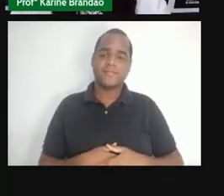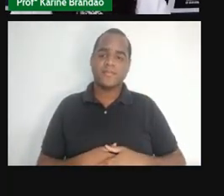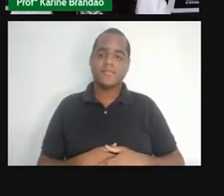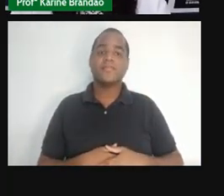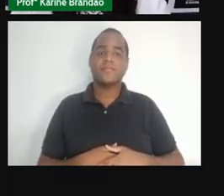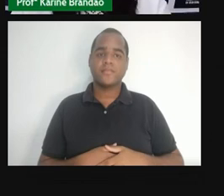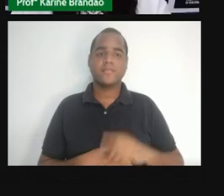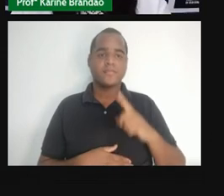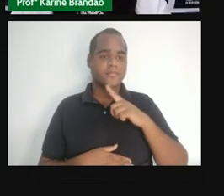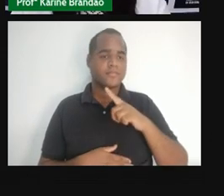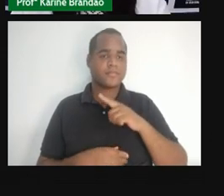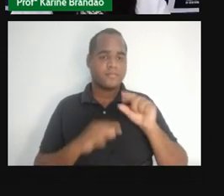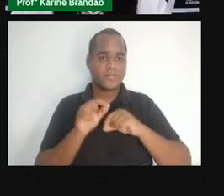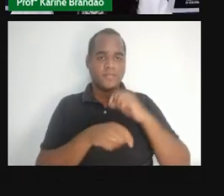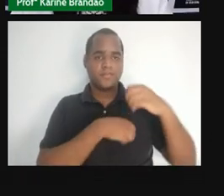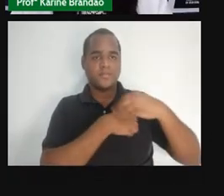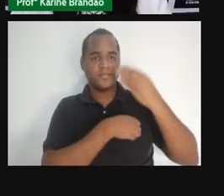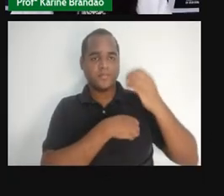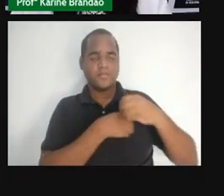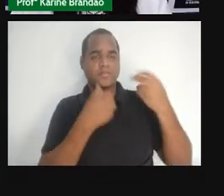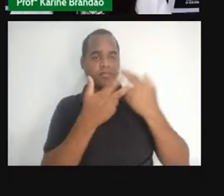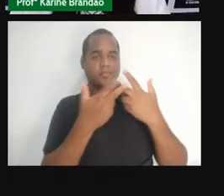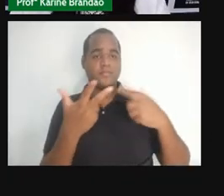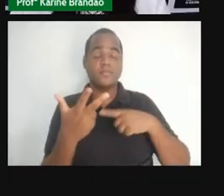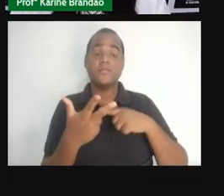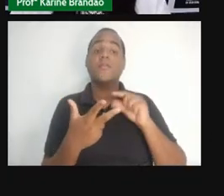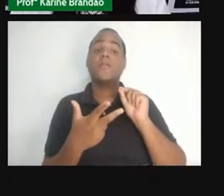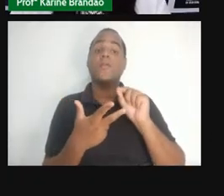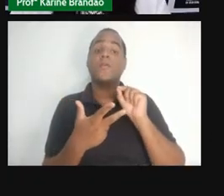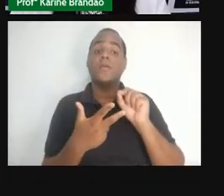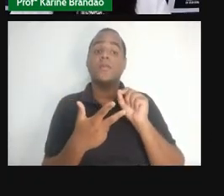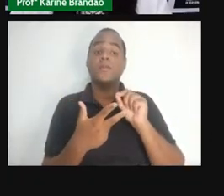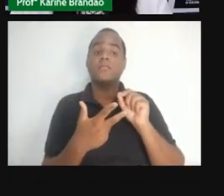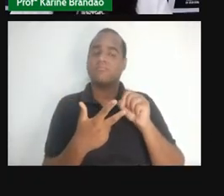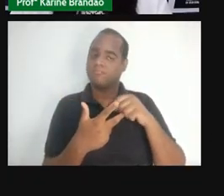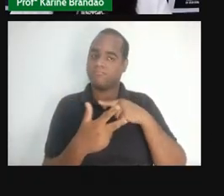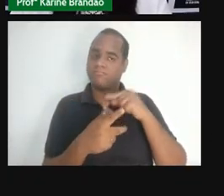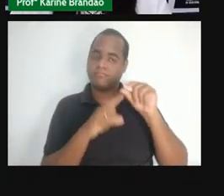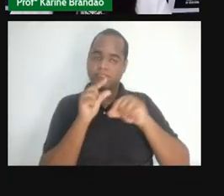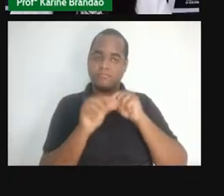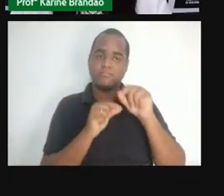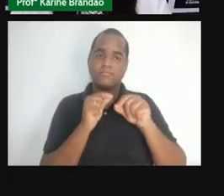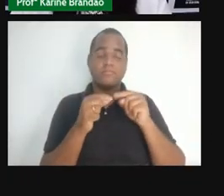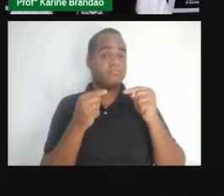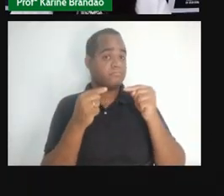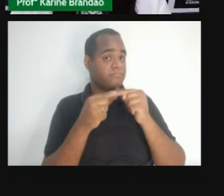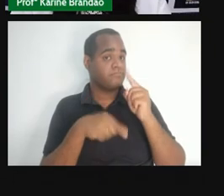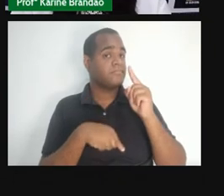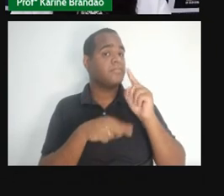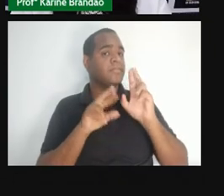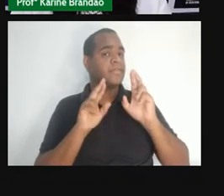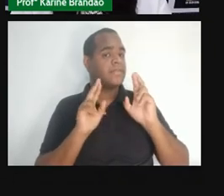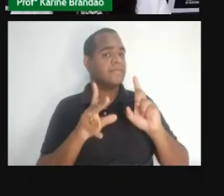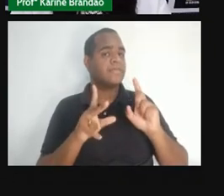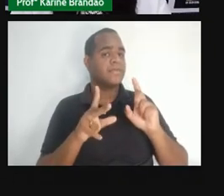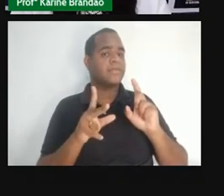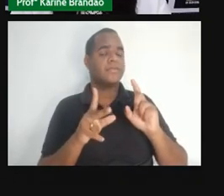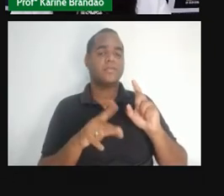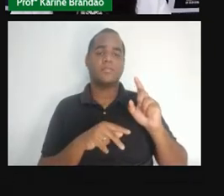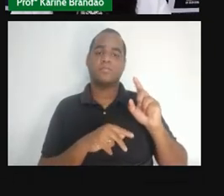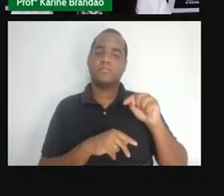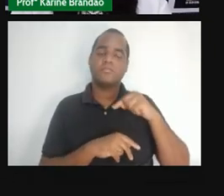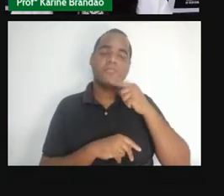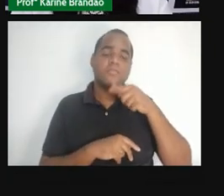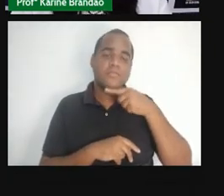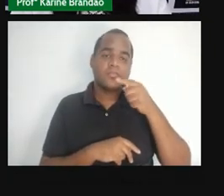apresenta alguma DST apenas olhando para ela. Baseando-se nessa informação, marque a